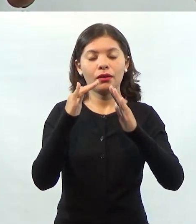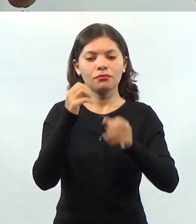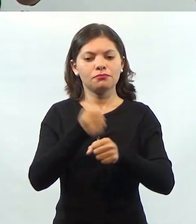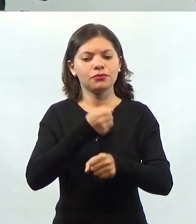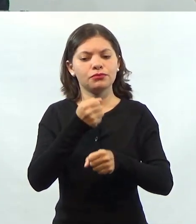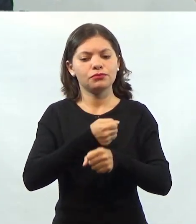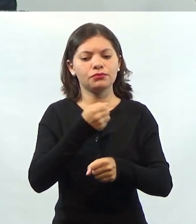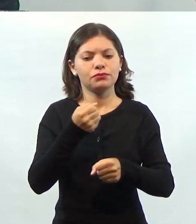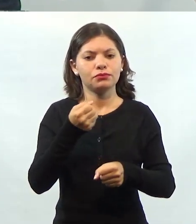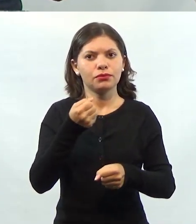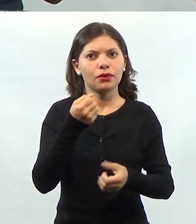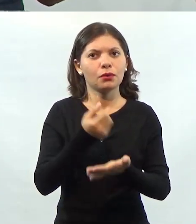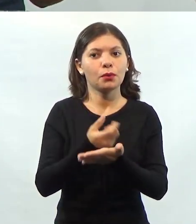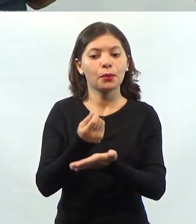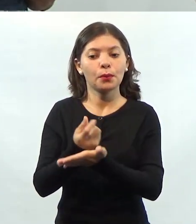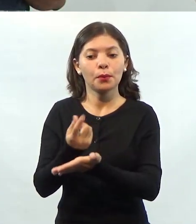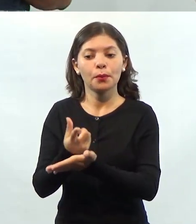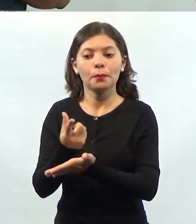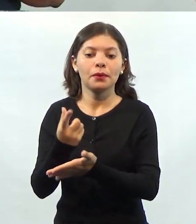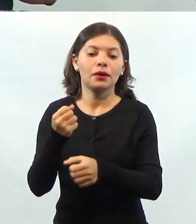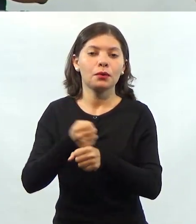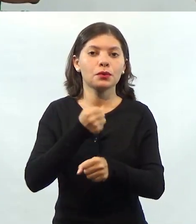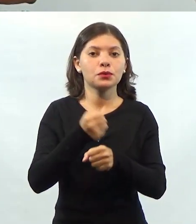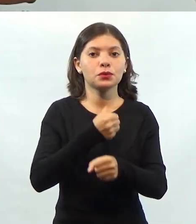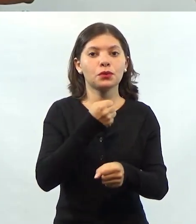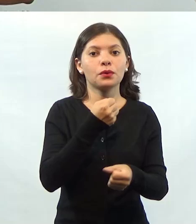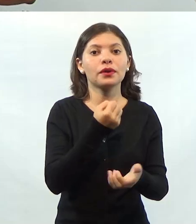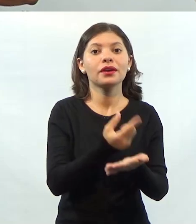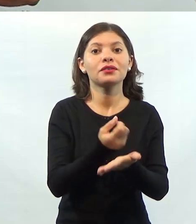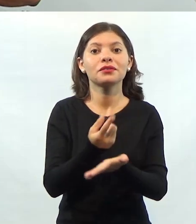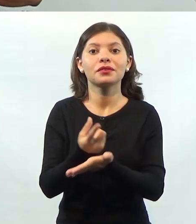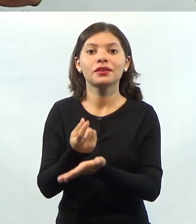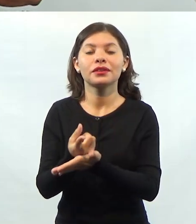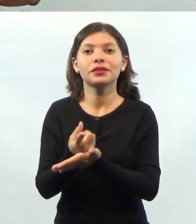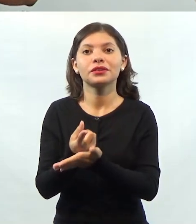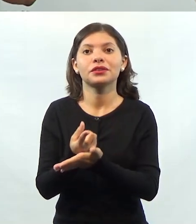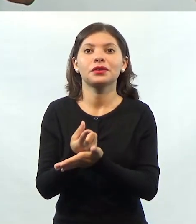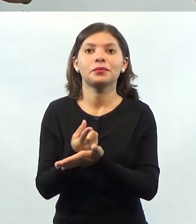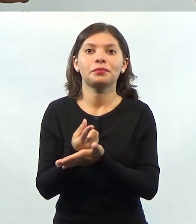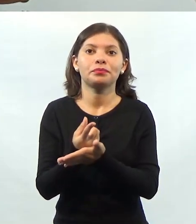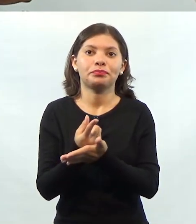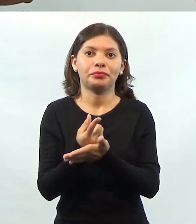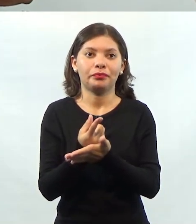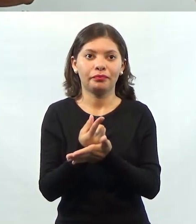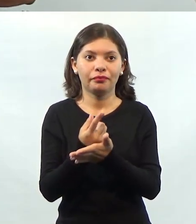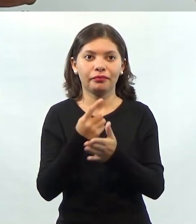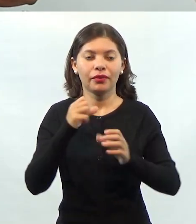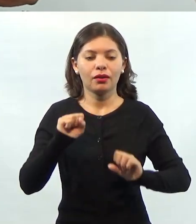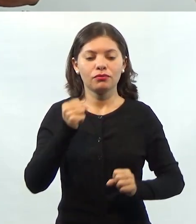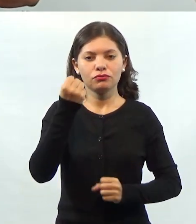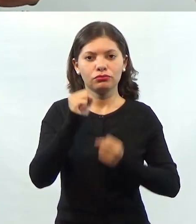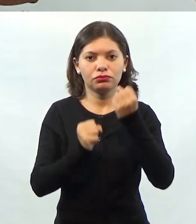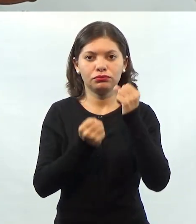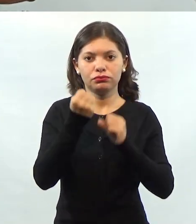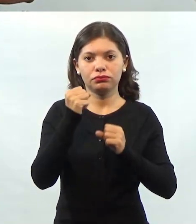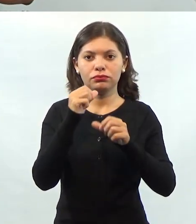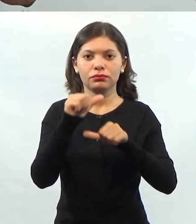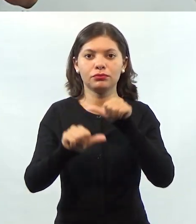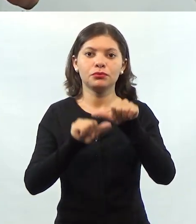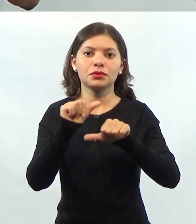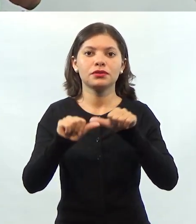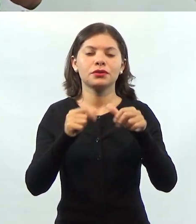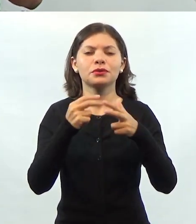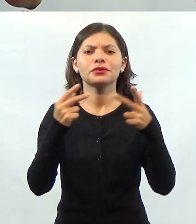constrói o prédio e aí vende os apartamentos. Nesse caso, agora já seria uma indústria de transformação. Qual a diferença?